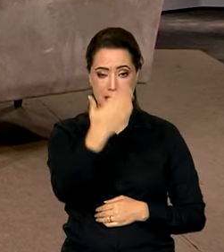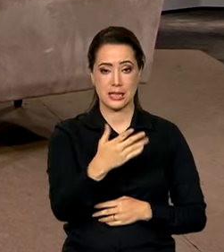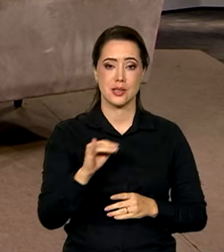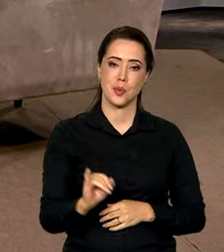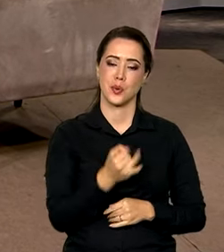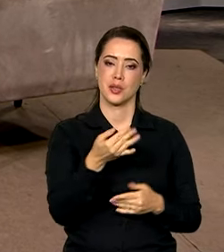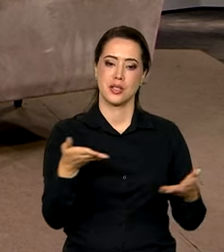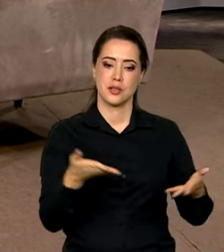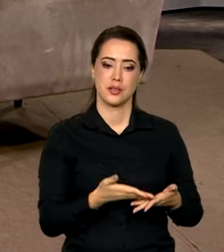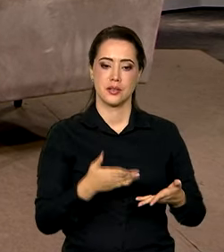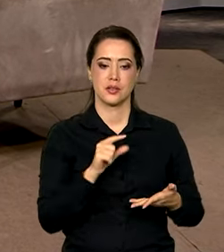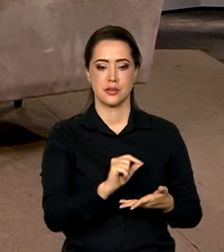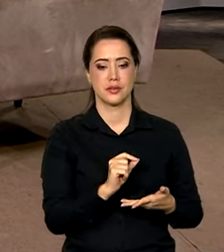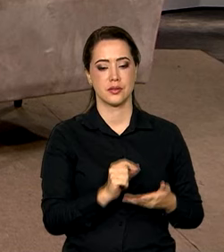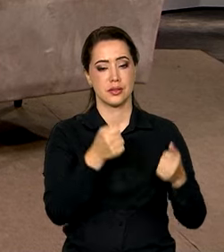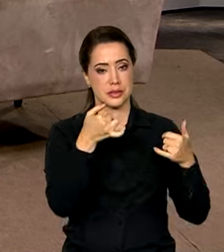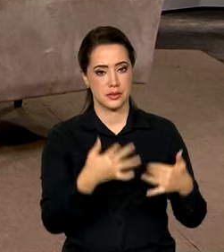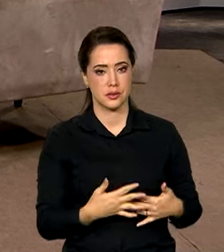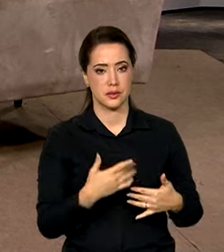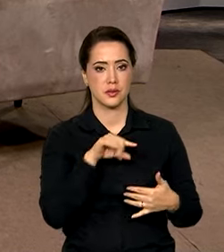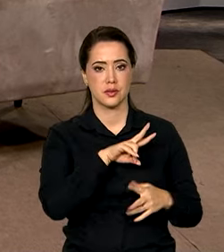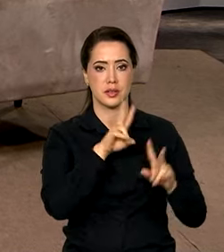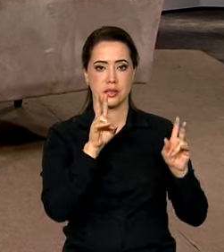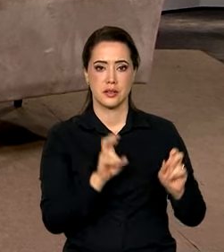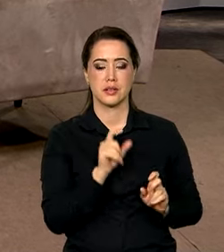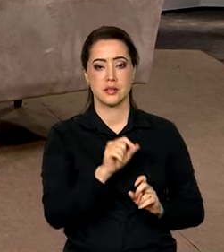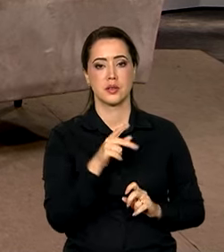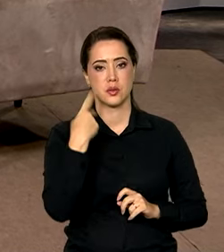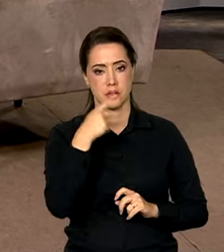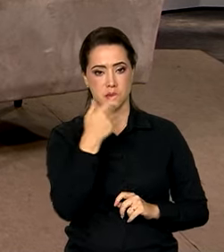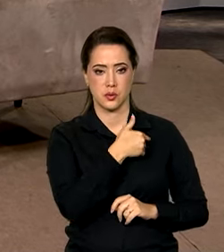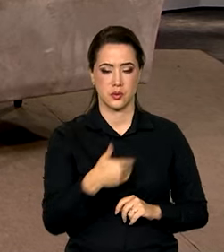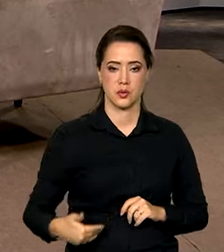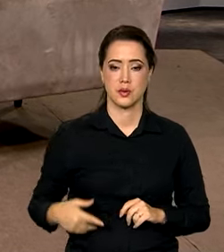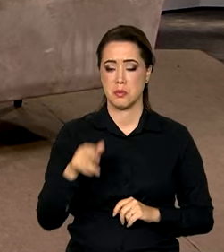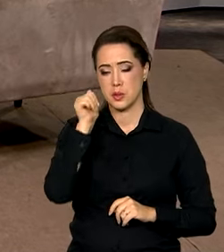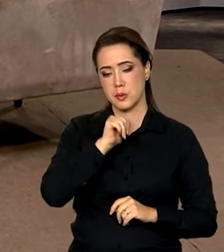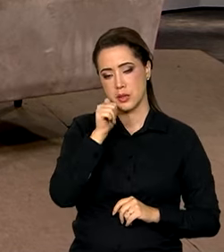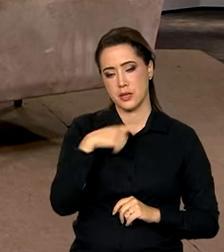muito a oportunidade de poder falar um pouco sobre o que são as políticas públicas para as mulheres no nosso país.